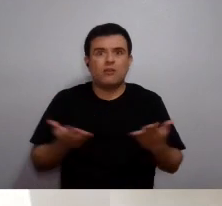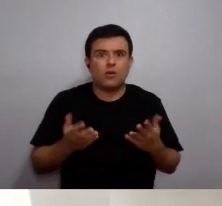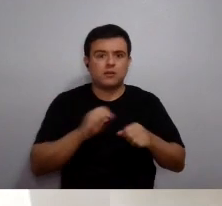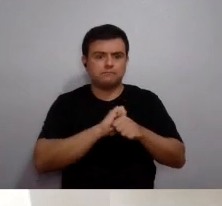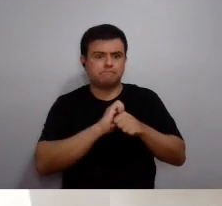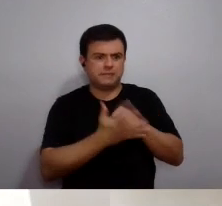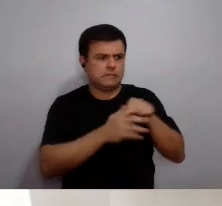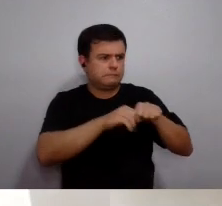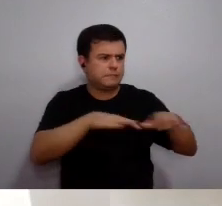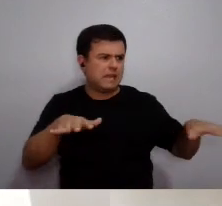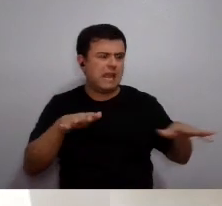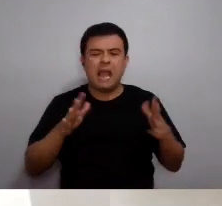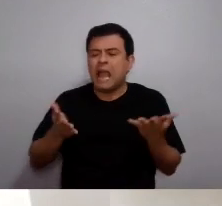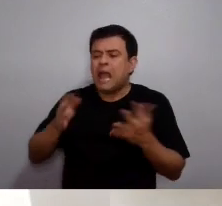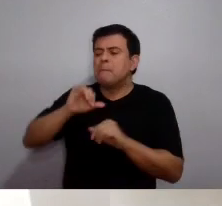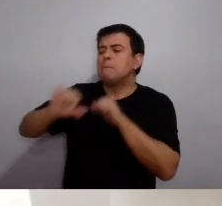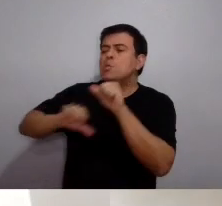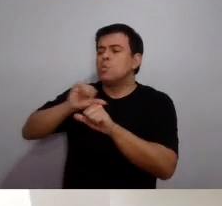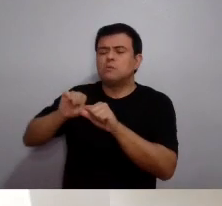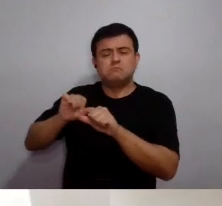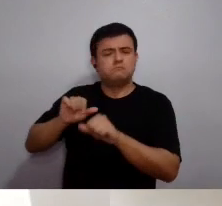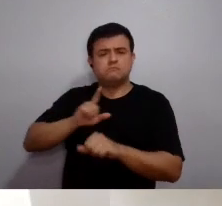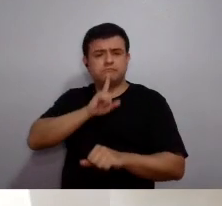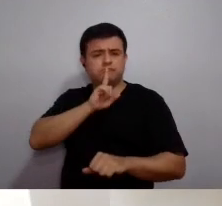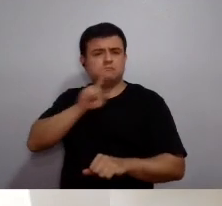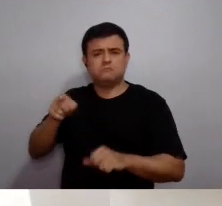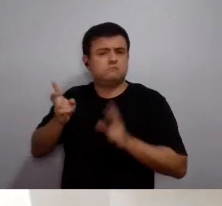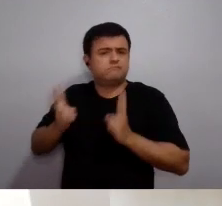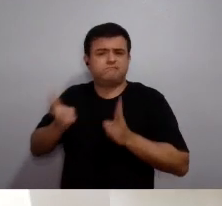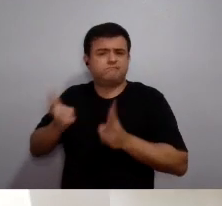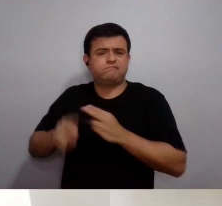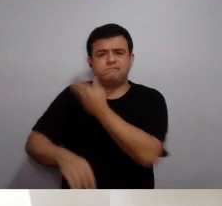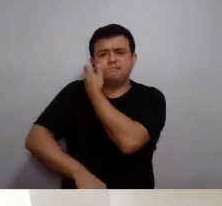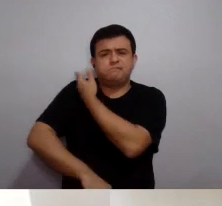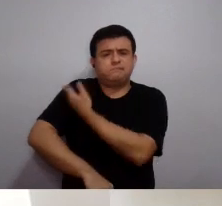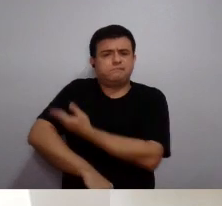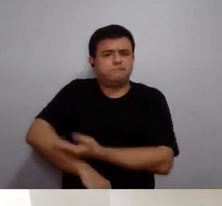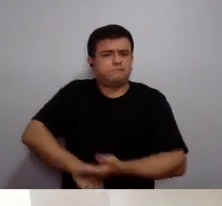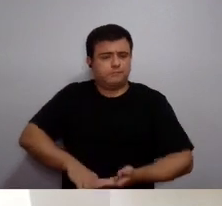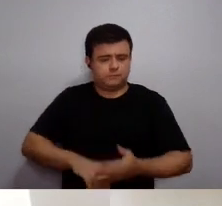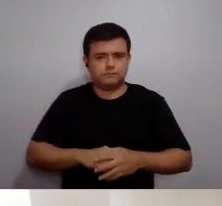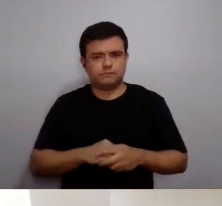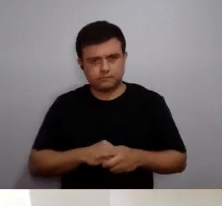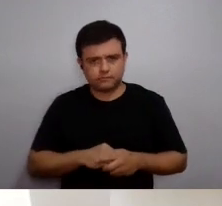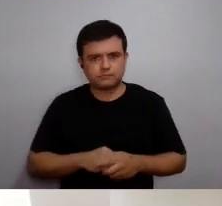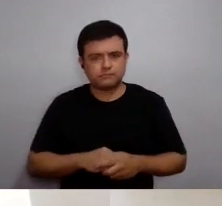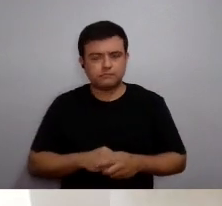sentido, com a pandemia, nós não estamos inovando absolutamente nada.